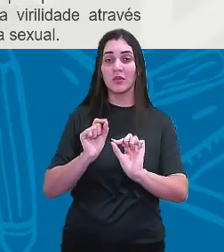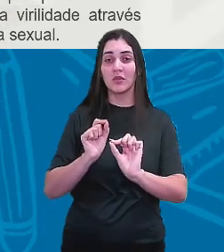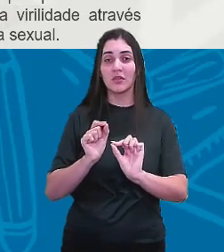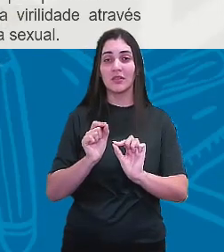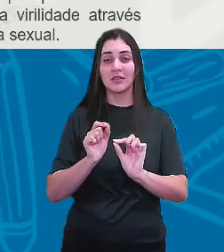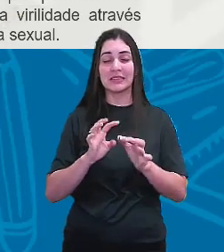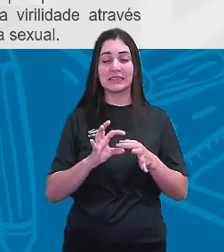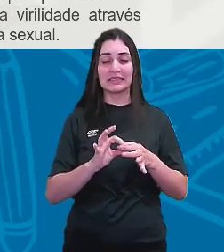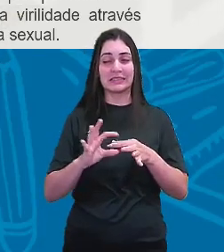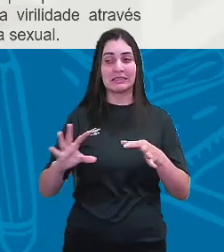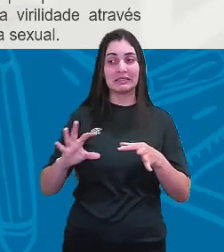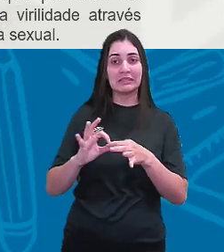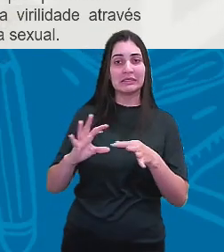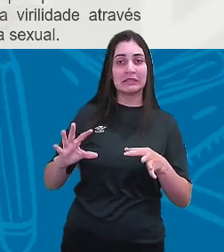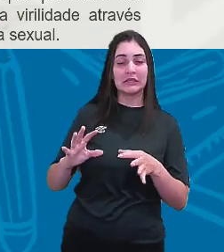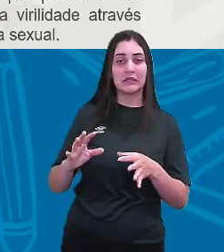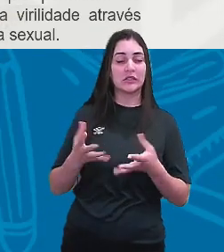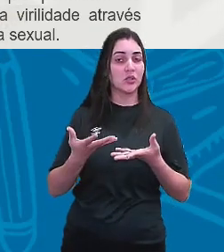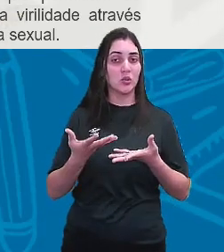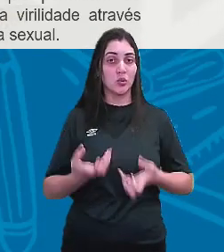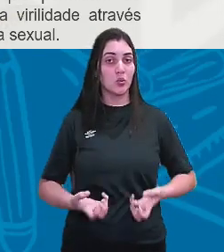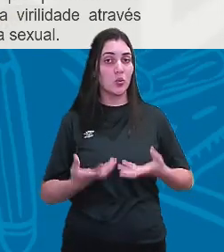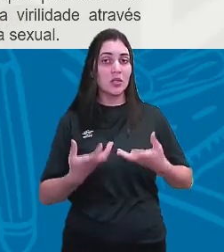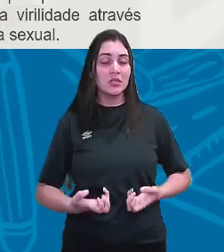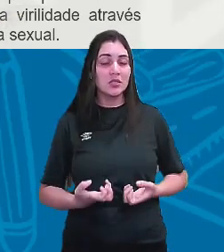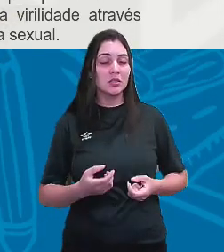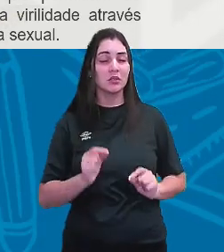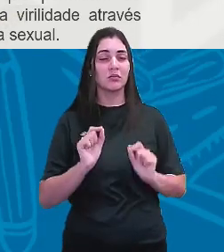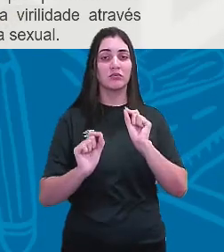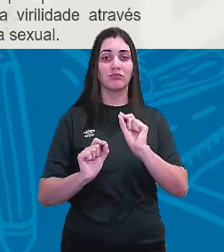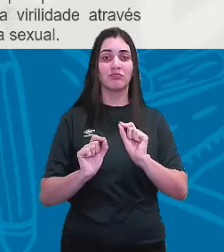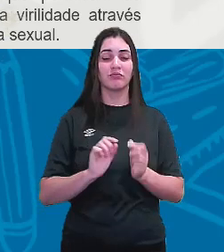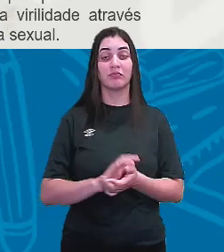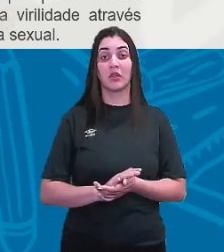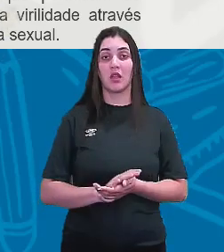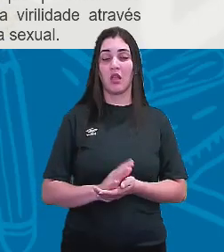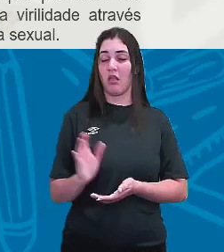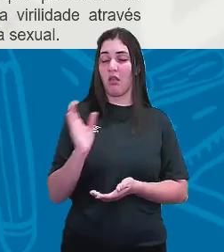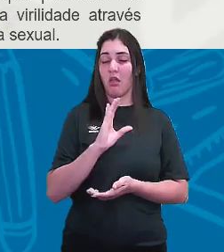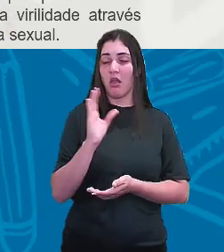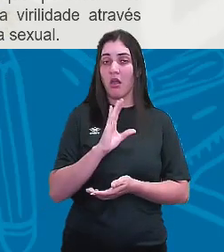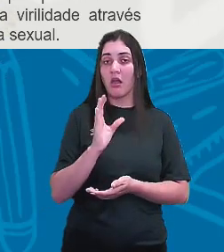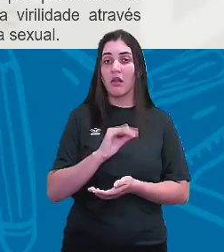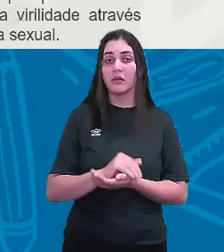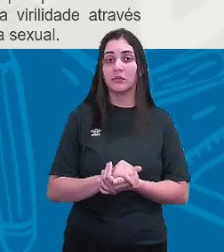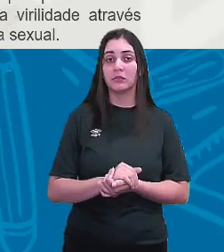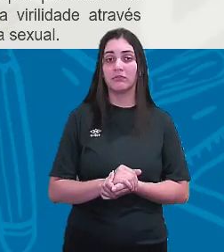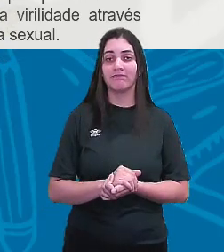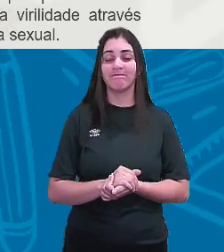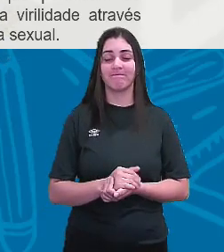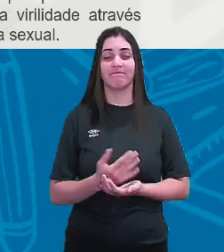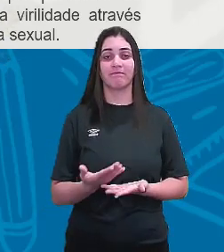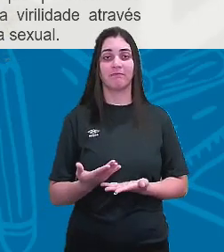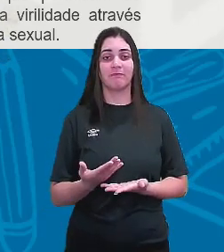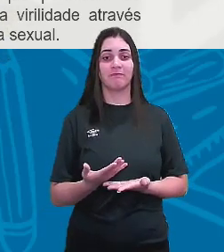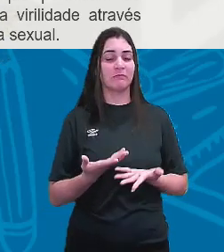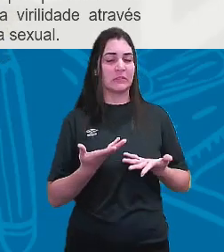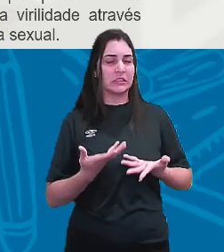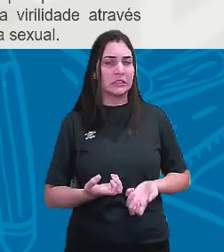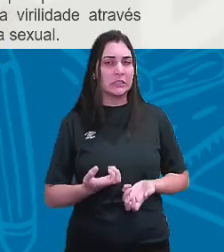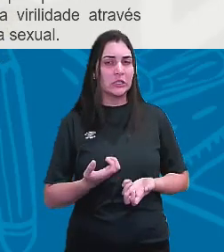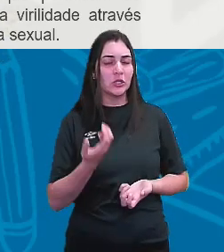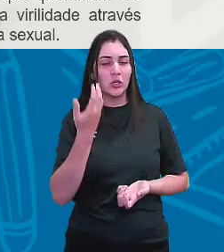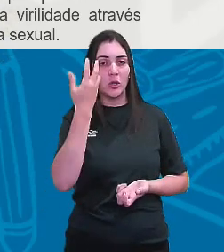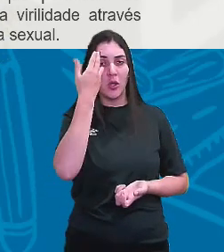desmandos e não vão aceitar, sim, logo, de cara, essa nova